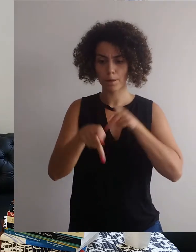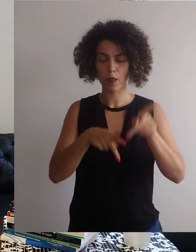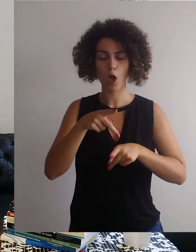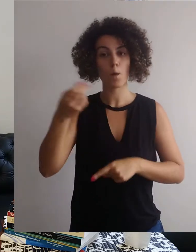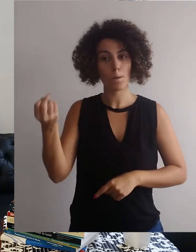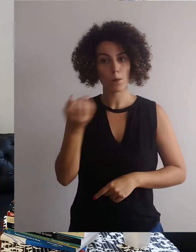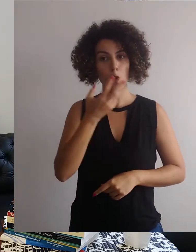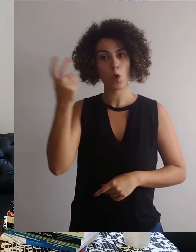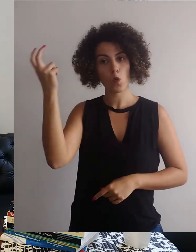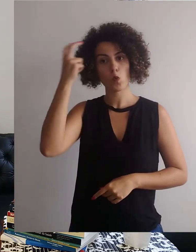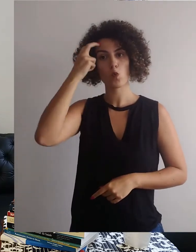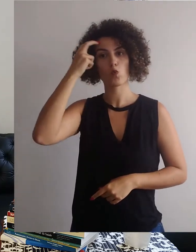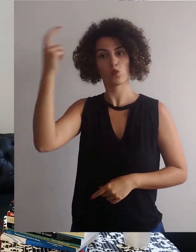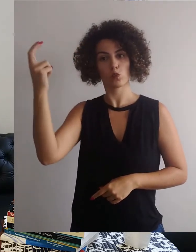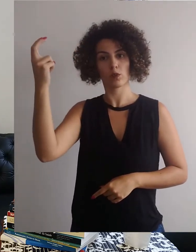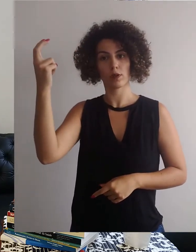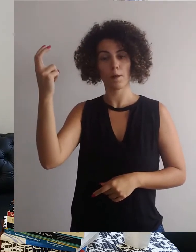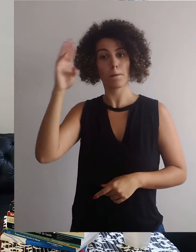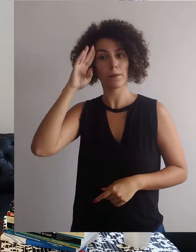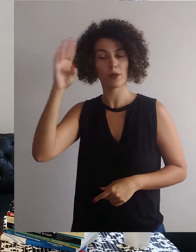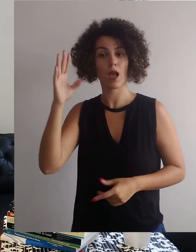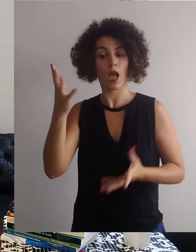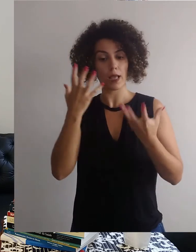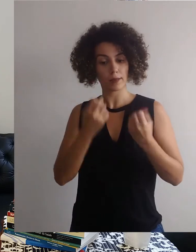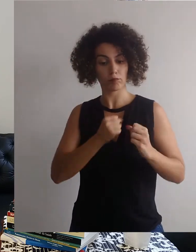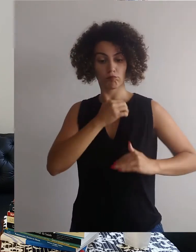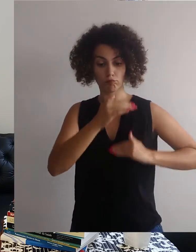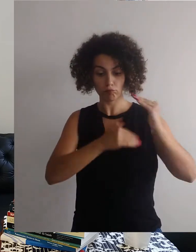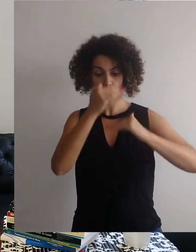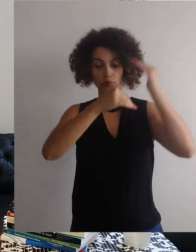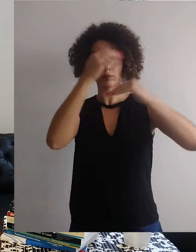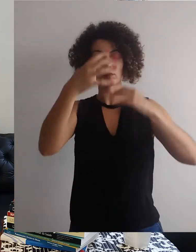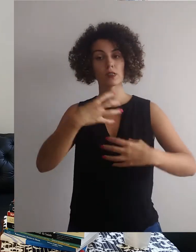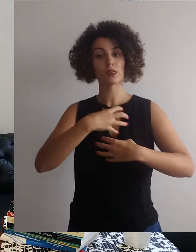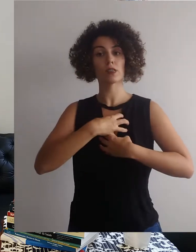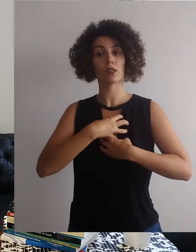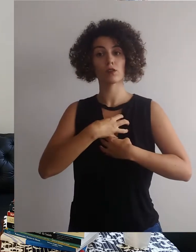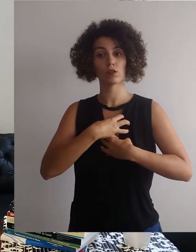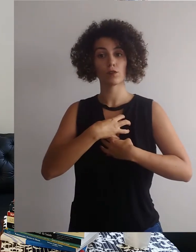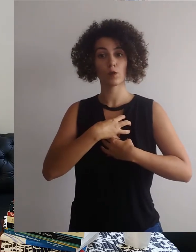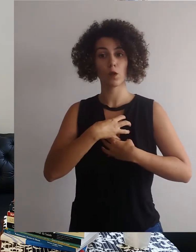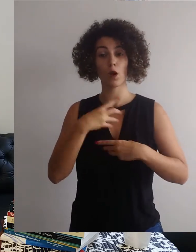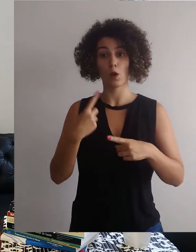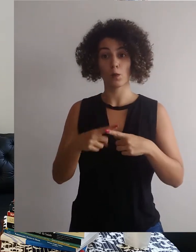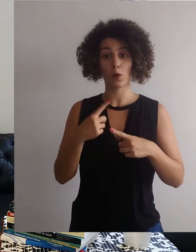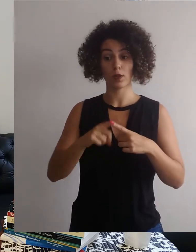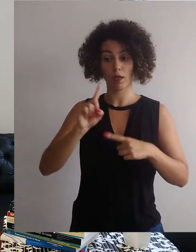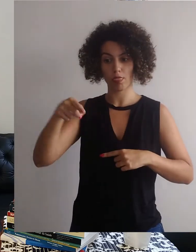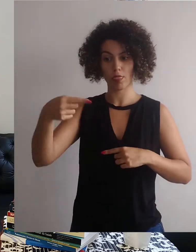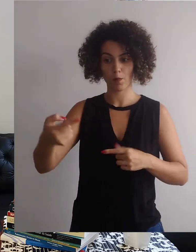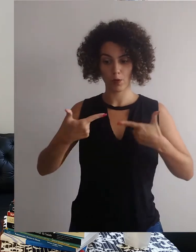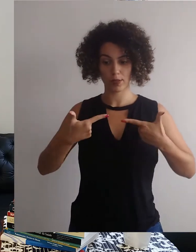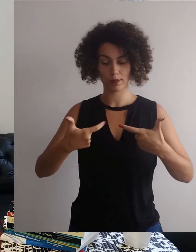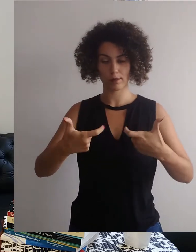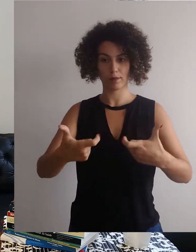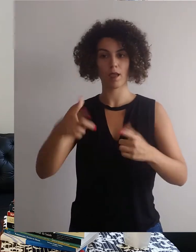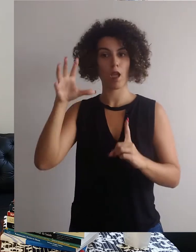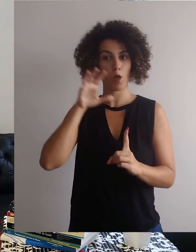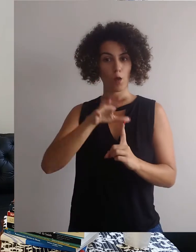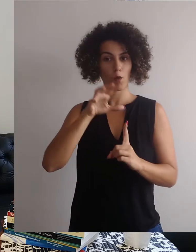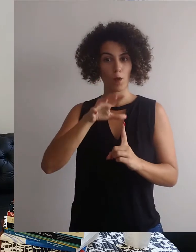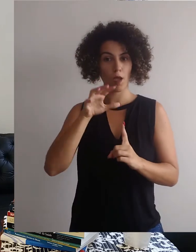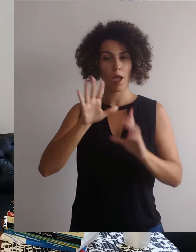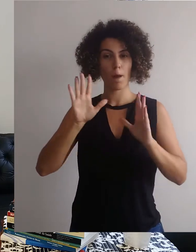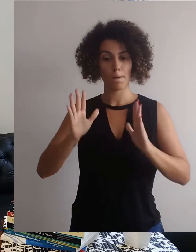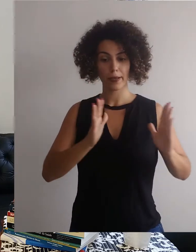população voltada para a modernização da cultura, especialmente pela aceitação de um desenvolvimentismo científico, fruto das transformações do pós